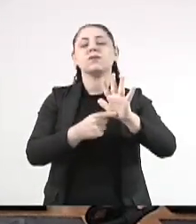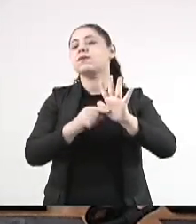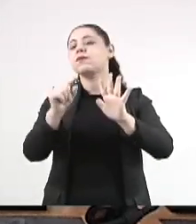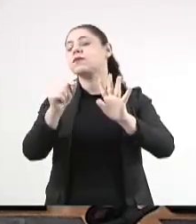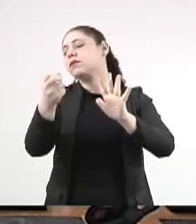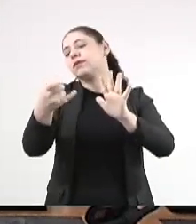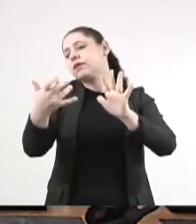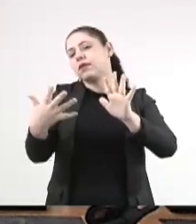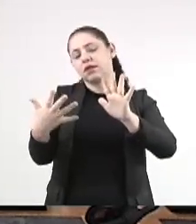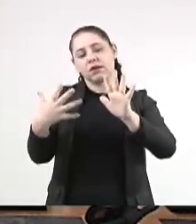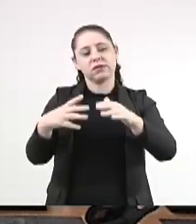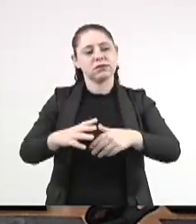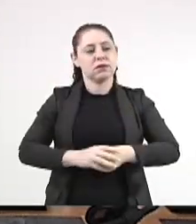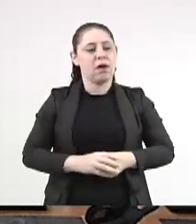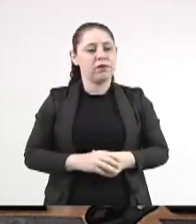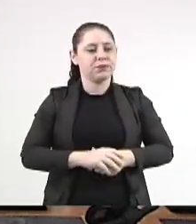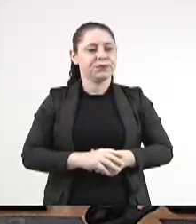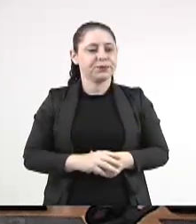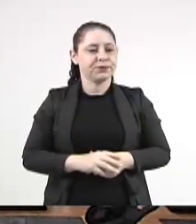explicar a esculhambação.